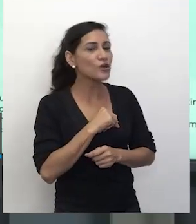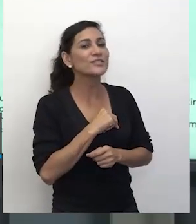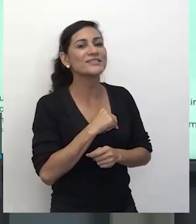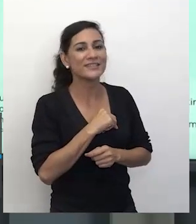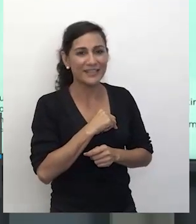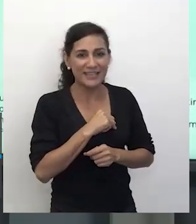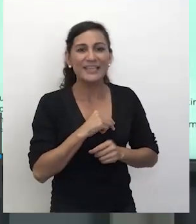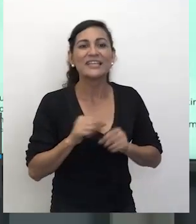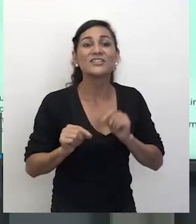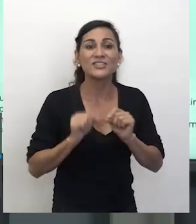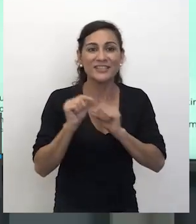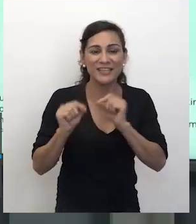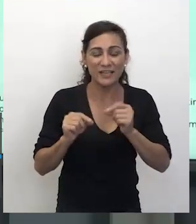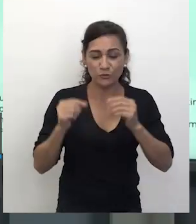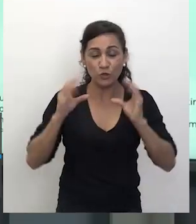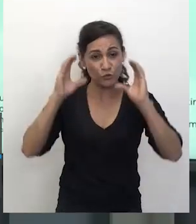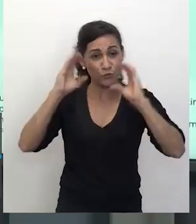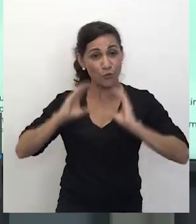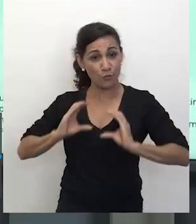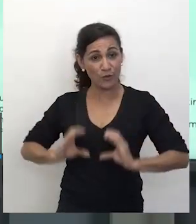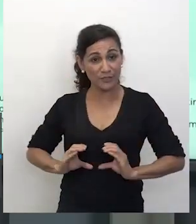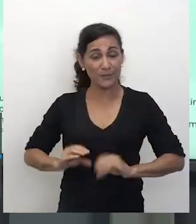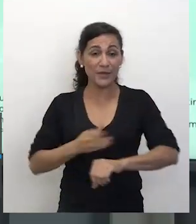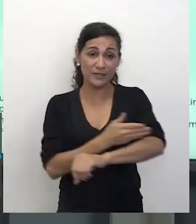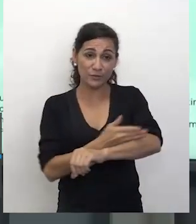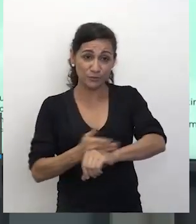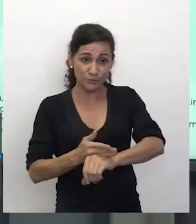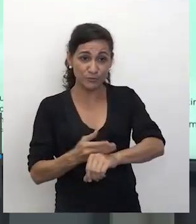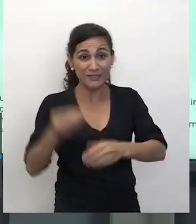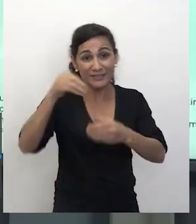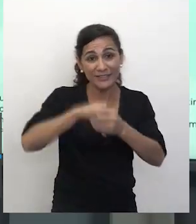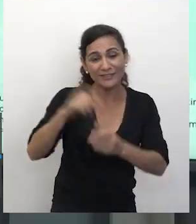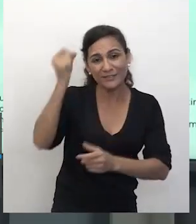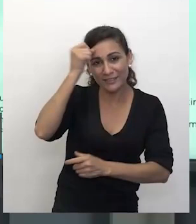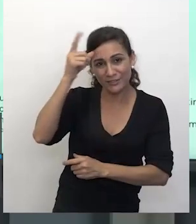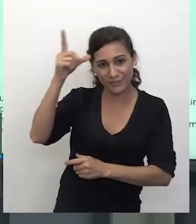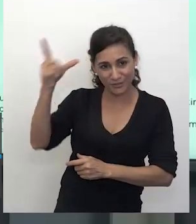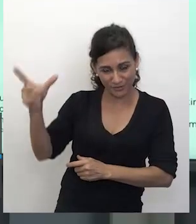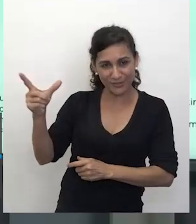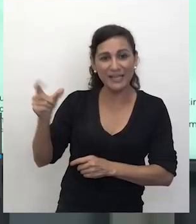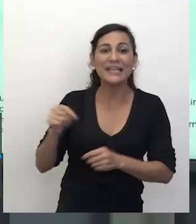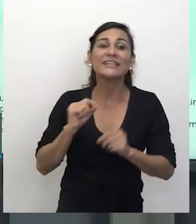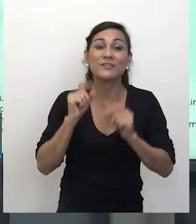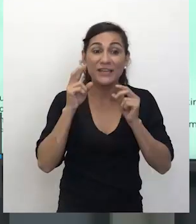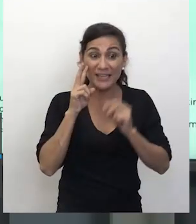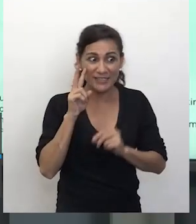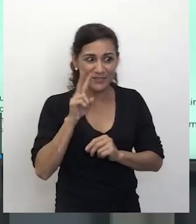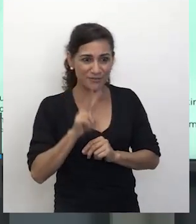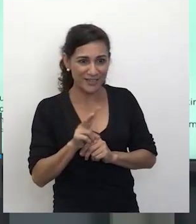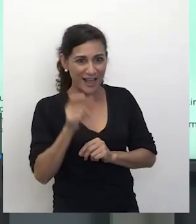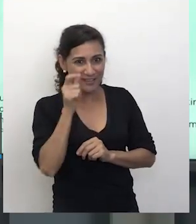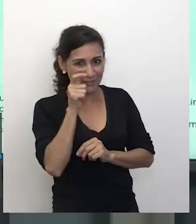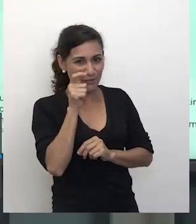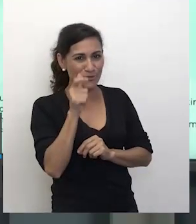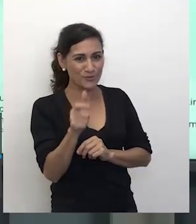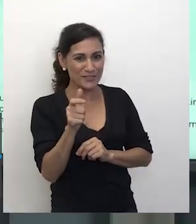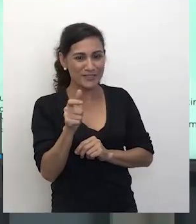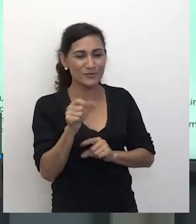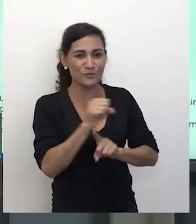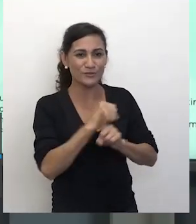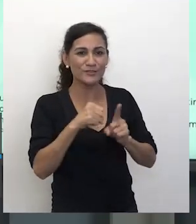de situar os nossos comportamentos, a nossa cultura dentro da história. E é esse olhar sociológico, essa